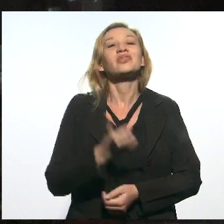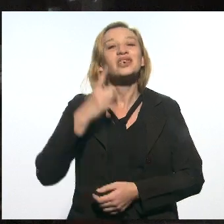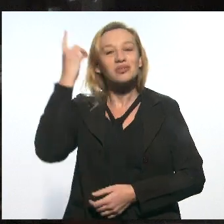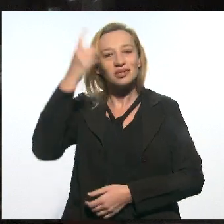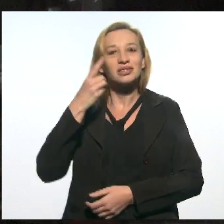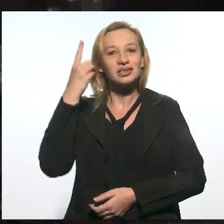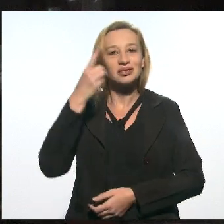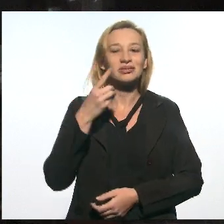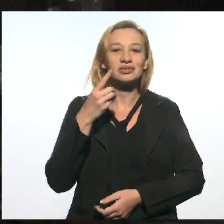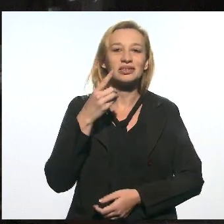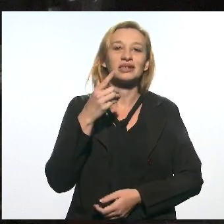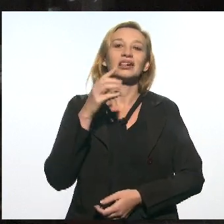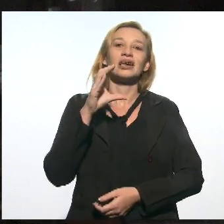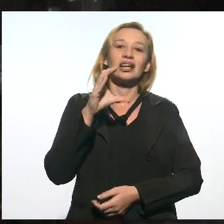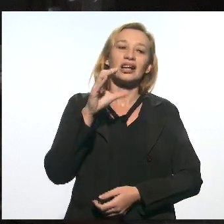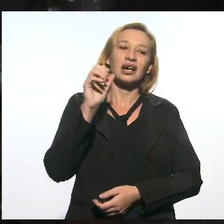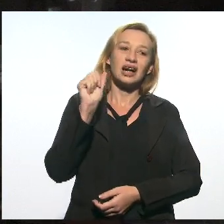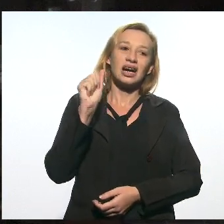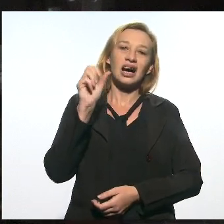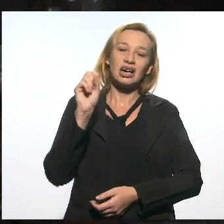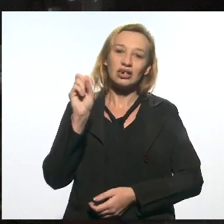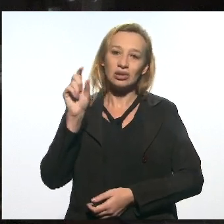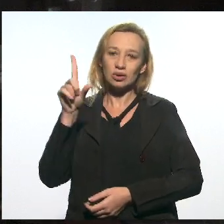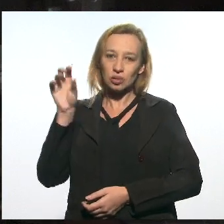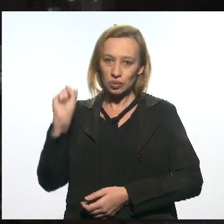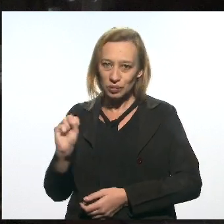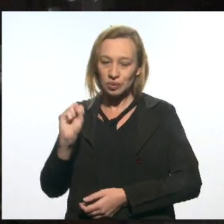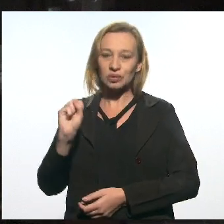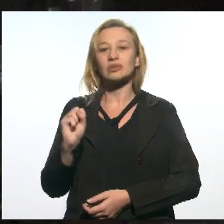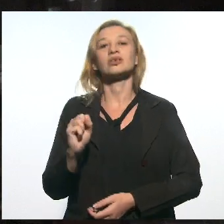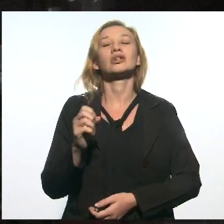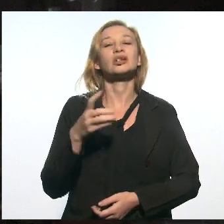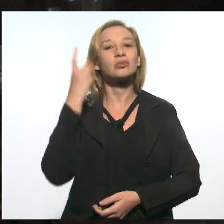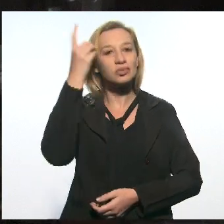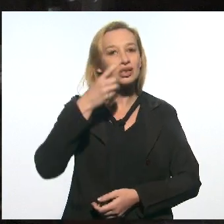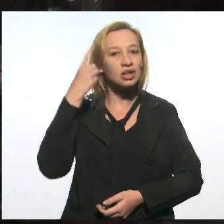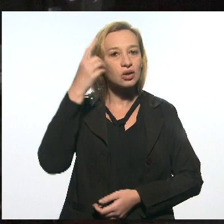Carlos Augusto, deputado Coronel Salema.